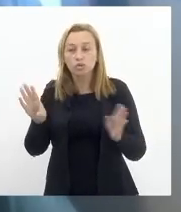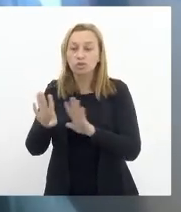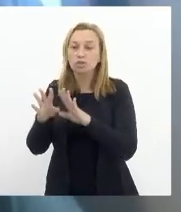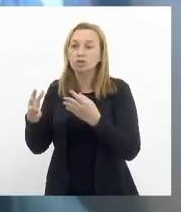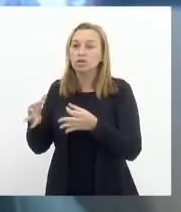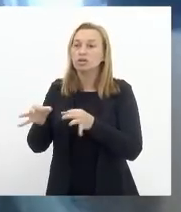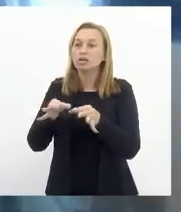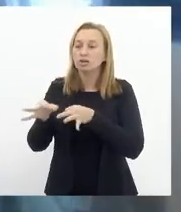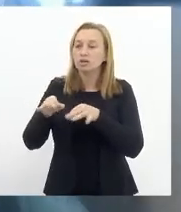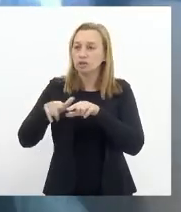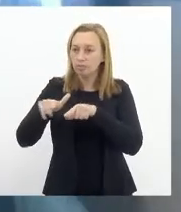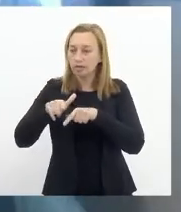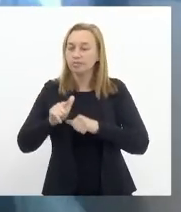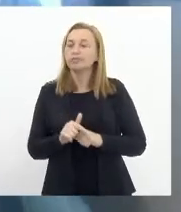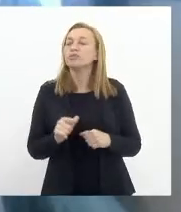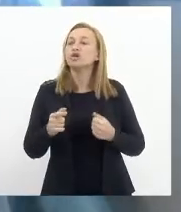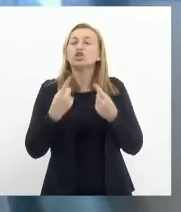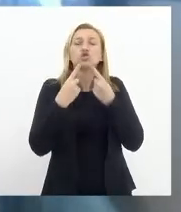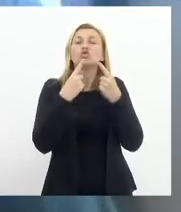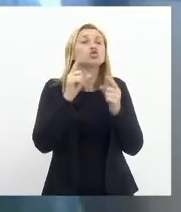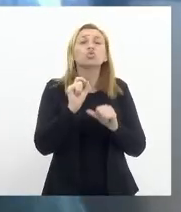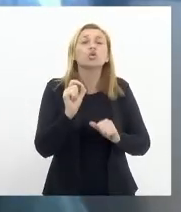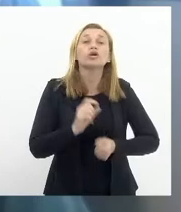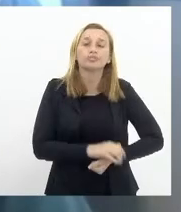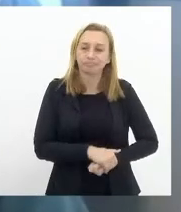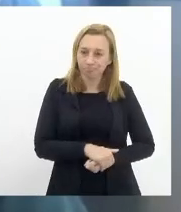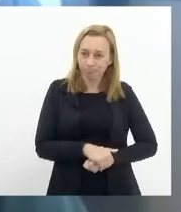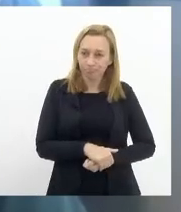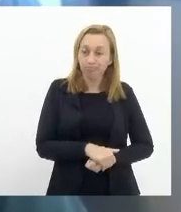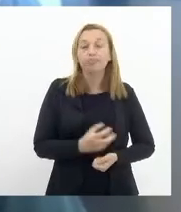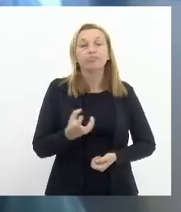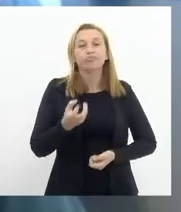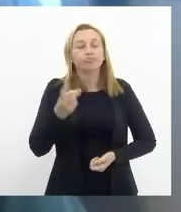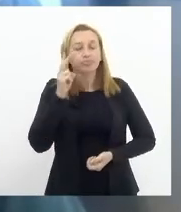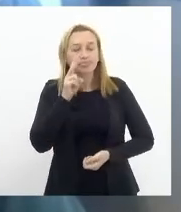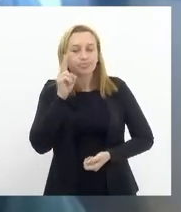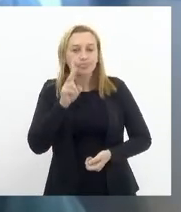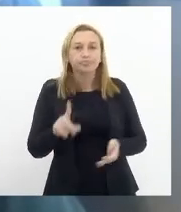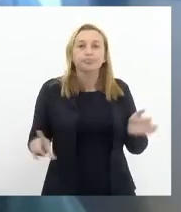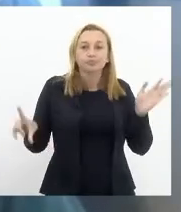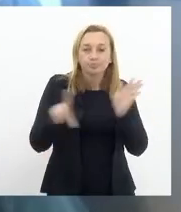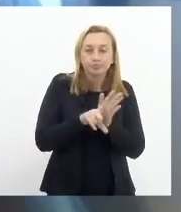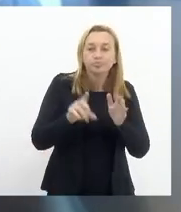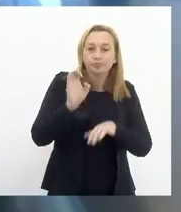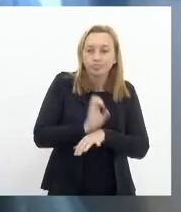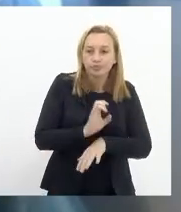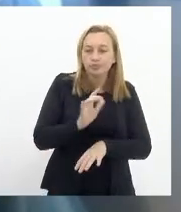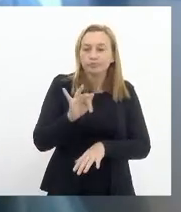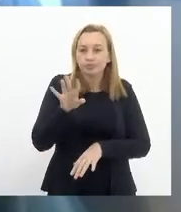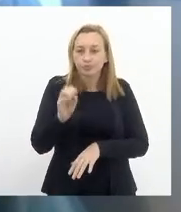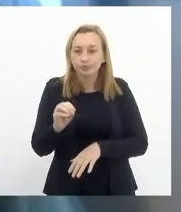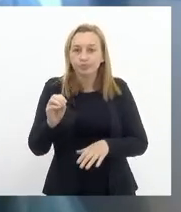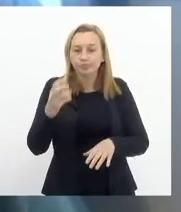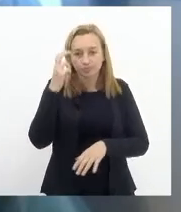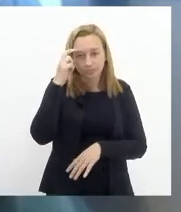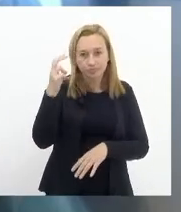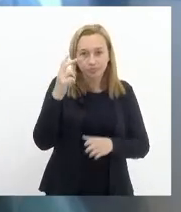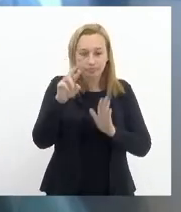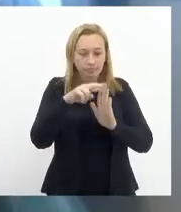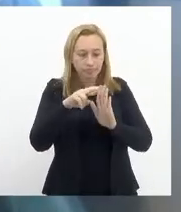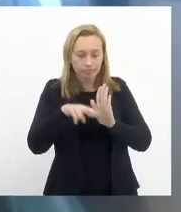trabalho o que que eu quero discutir eu quero lembrar que a lei do fundo estadual de cultura ela tem uma série de regras